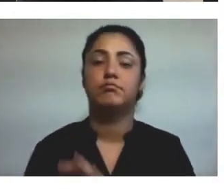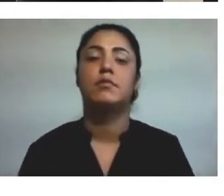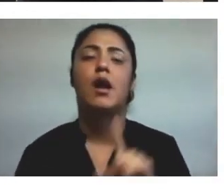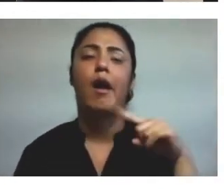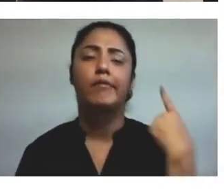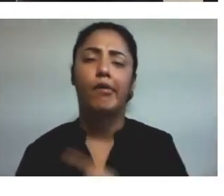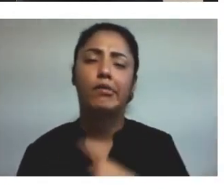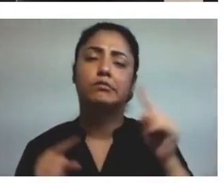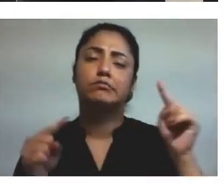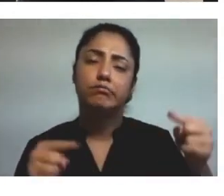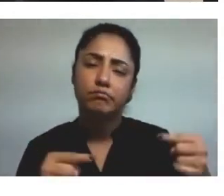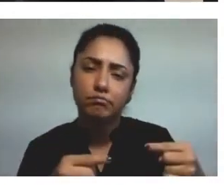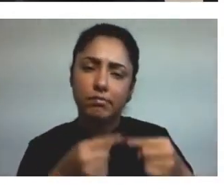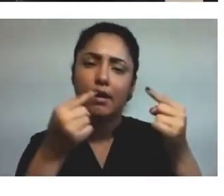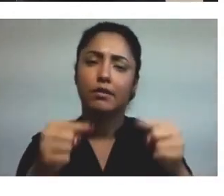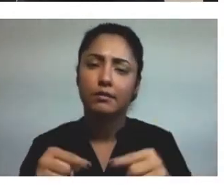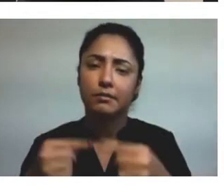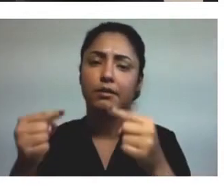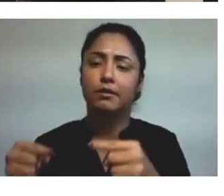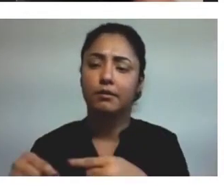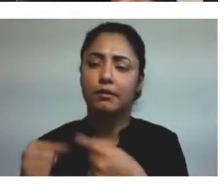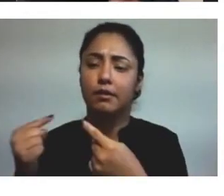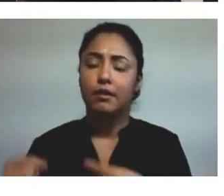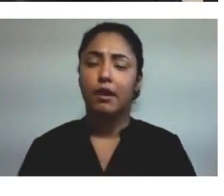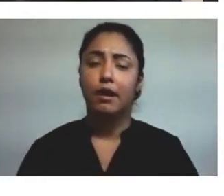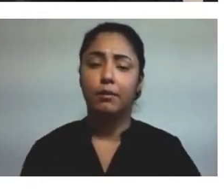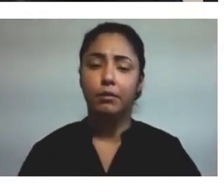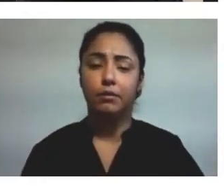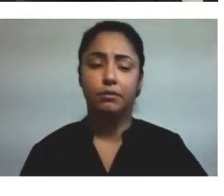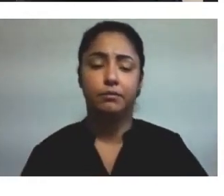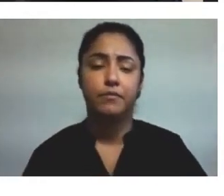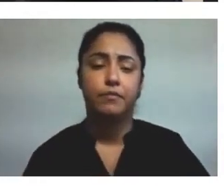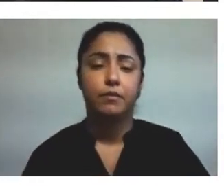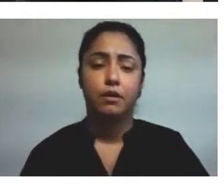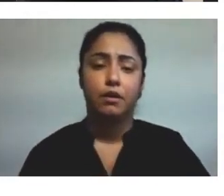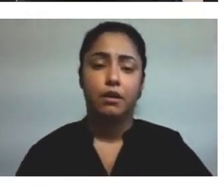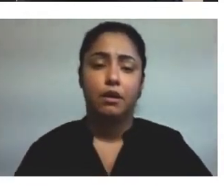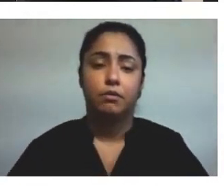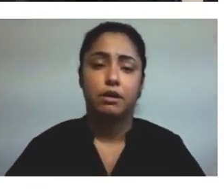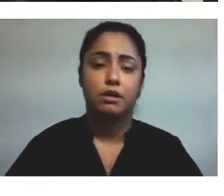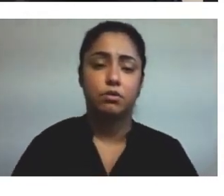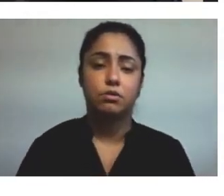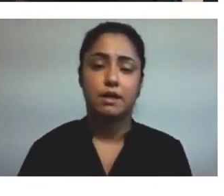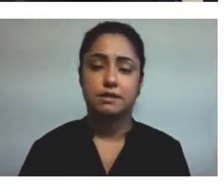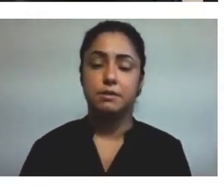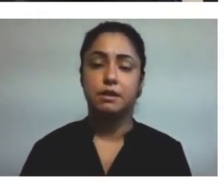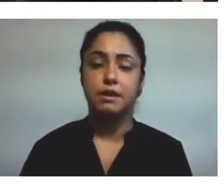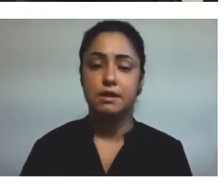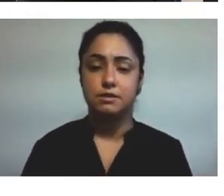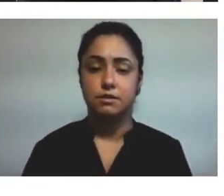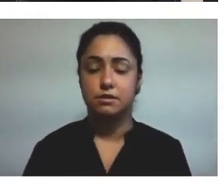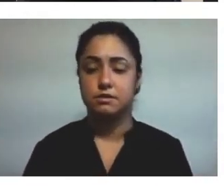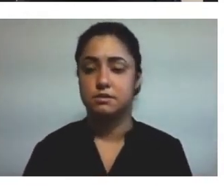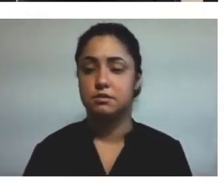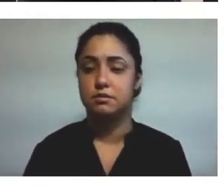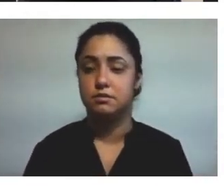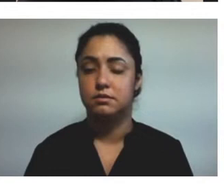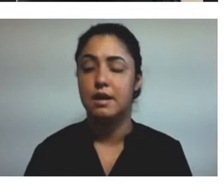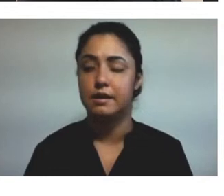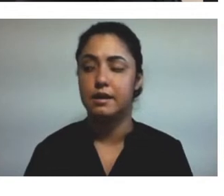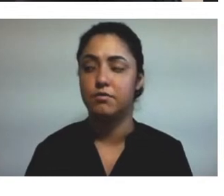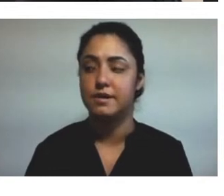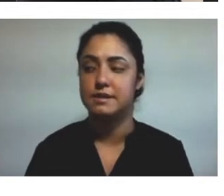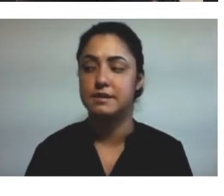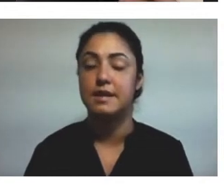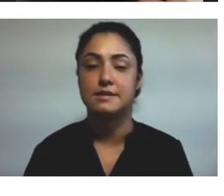nossos cursos, né? Em equipes, até a equipe G. Depois, a gente foi elaborando o material de